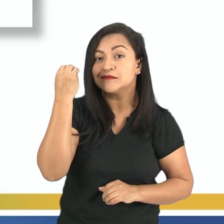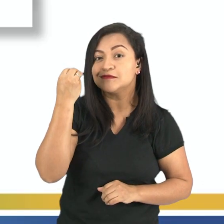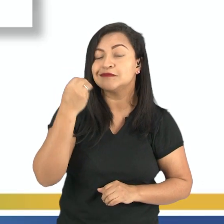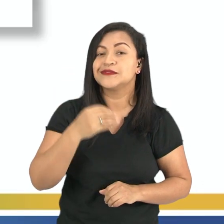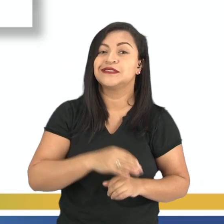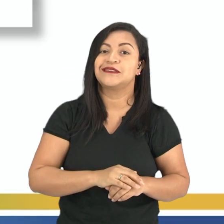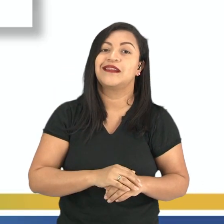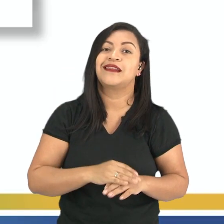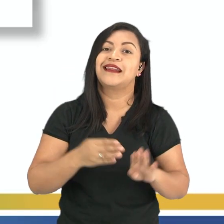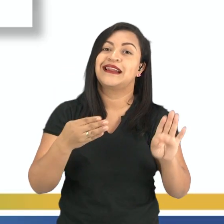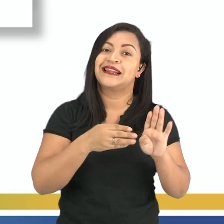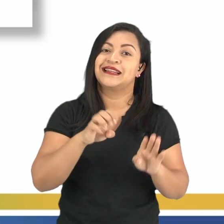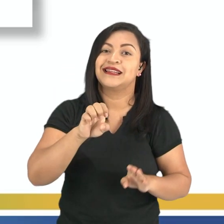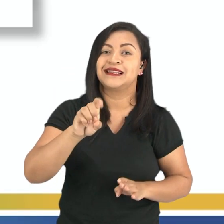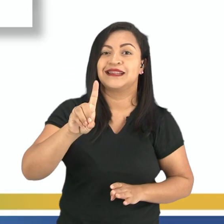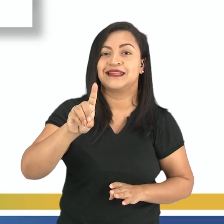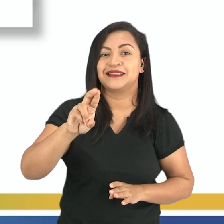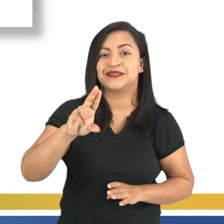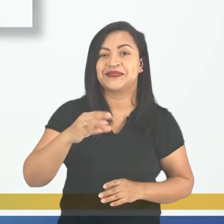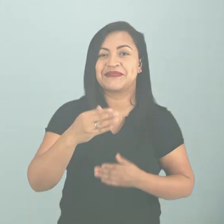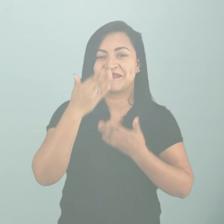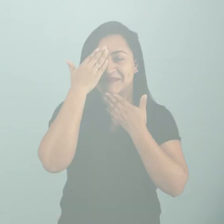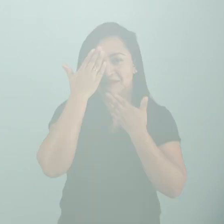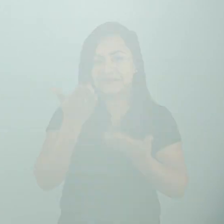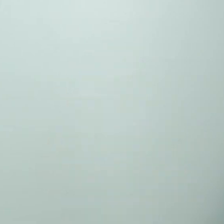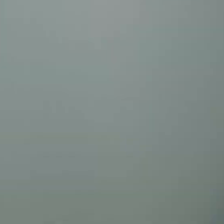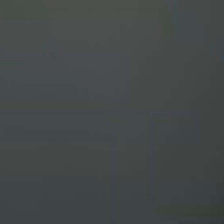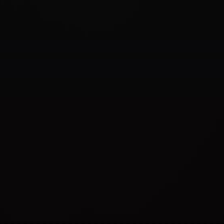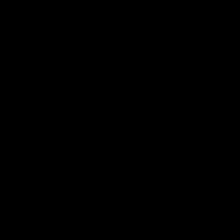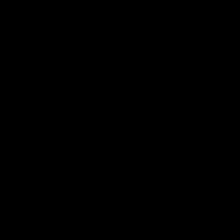acessar a nossa página Eduque Acre. Muito obrigada.